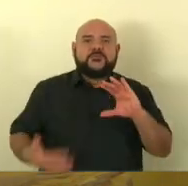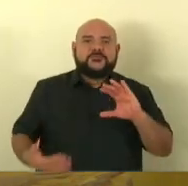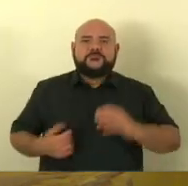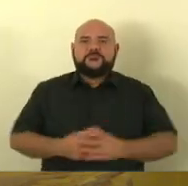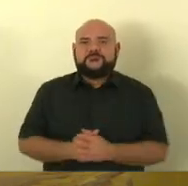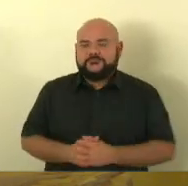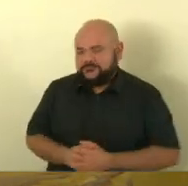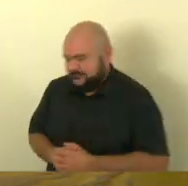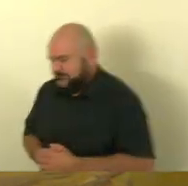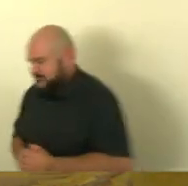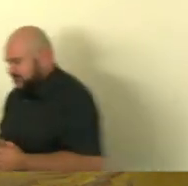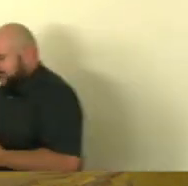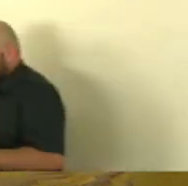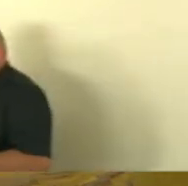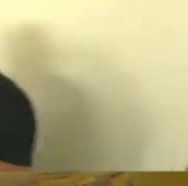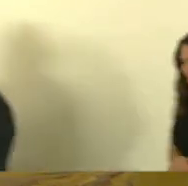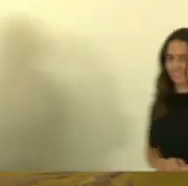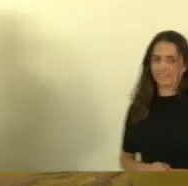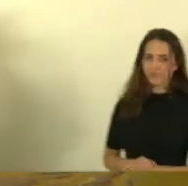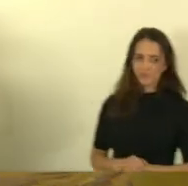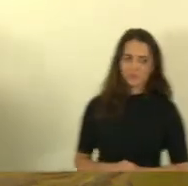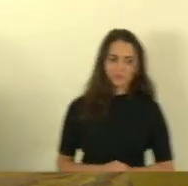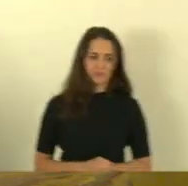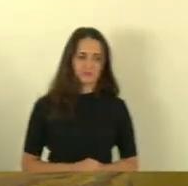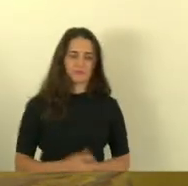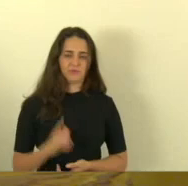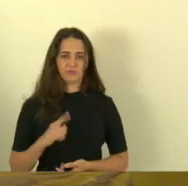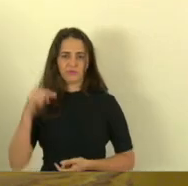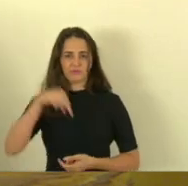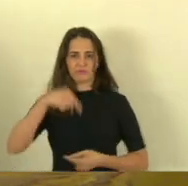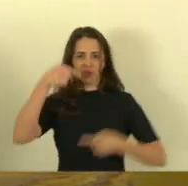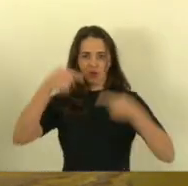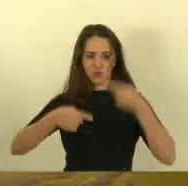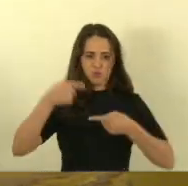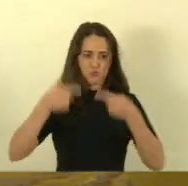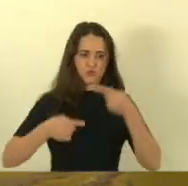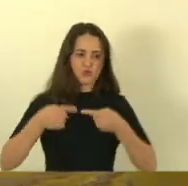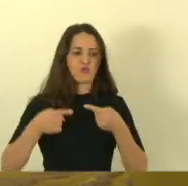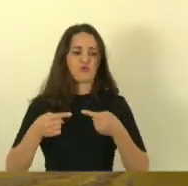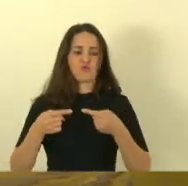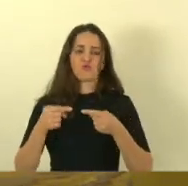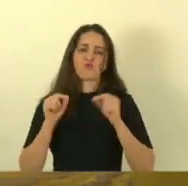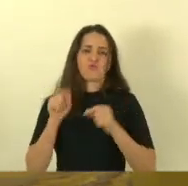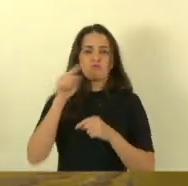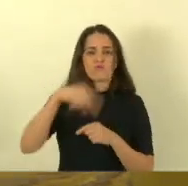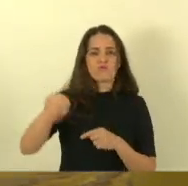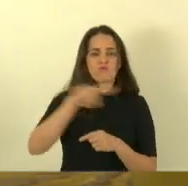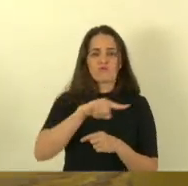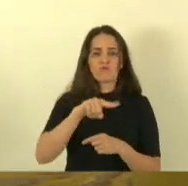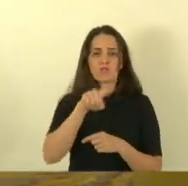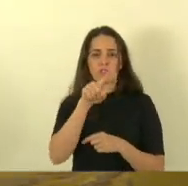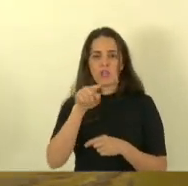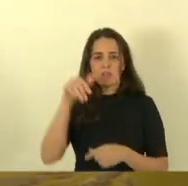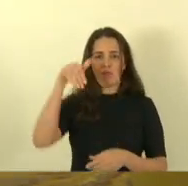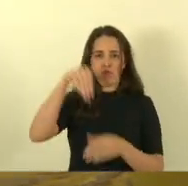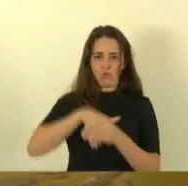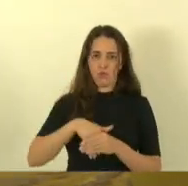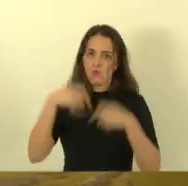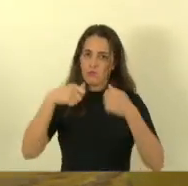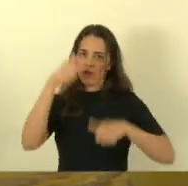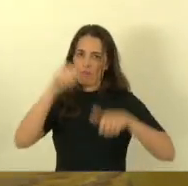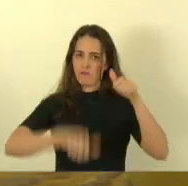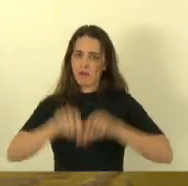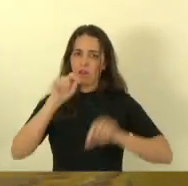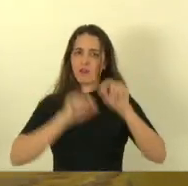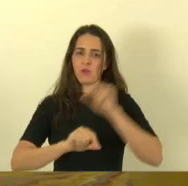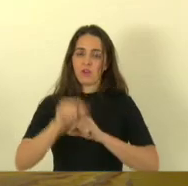Pois bem, o veto agora está aqui para ser discutido. O que vocês, caros eleitores, têm que olhar agora